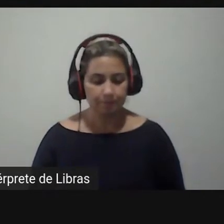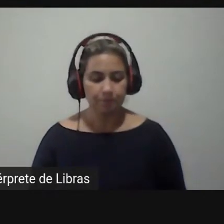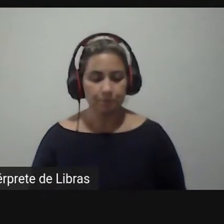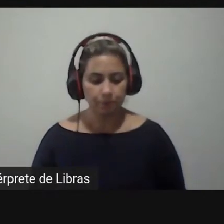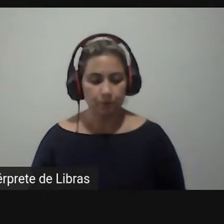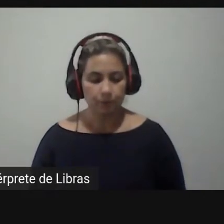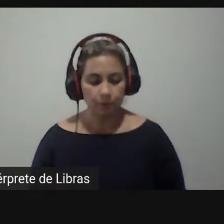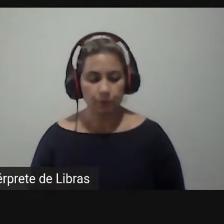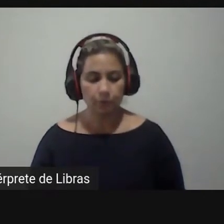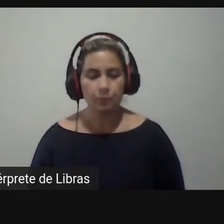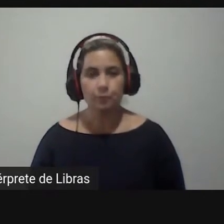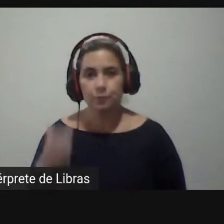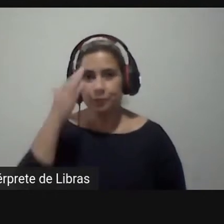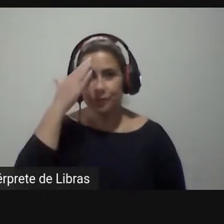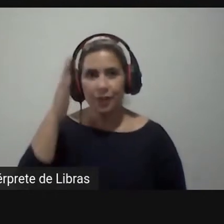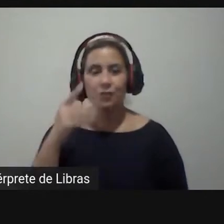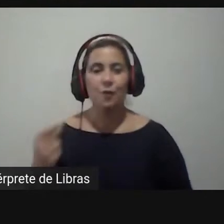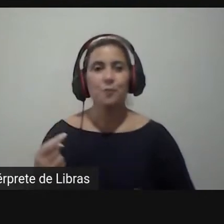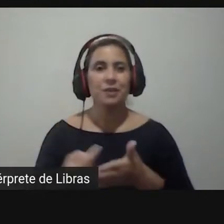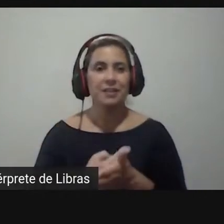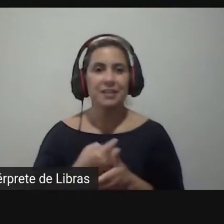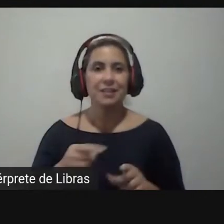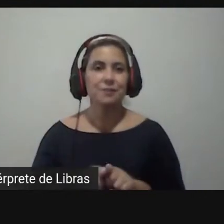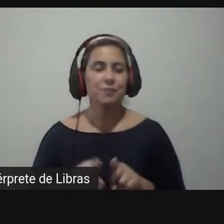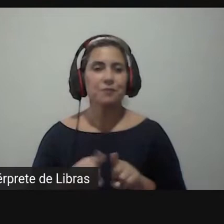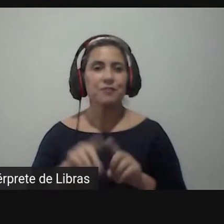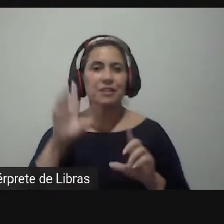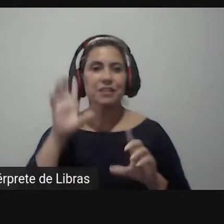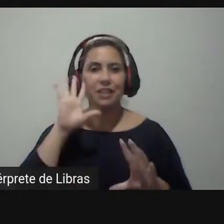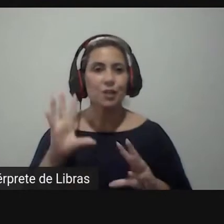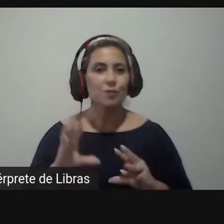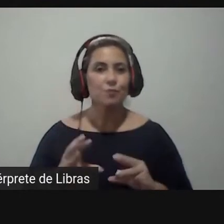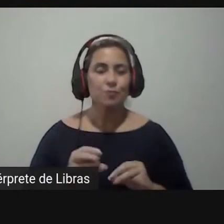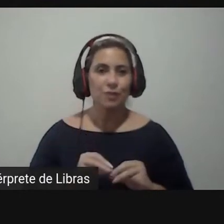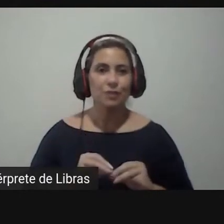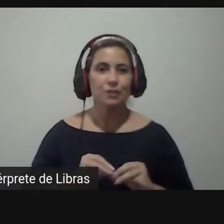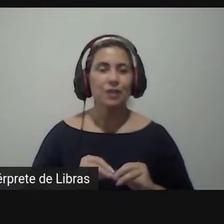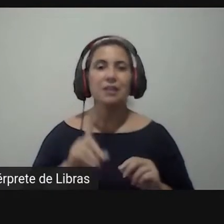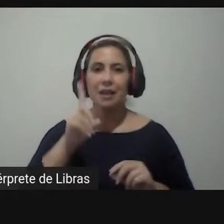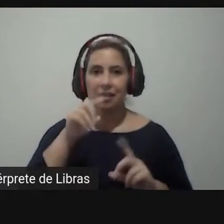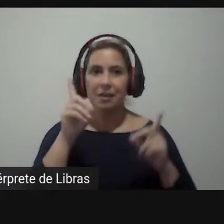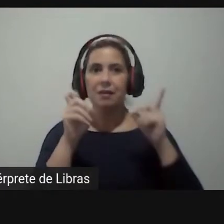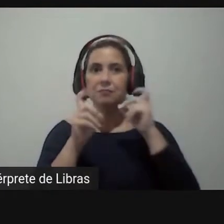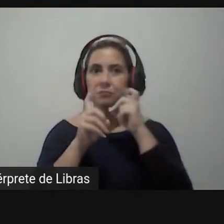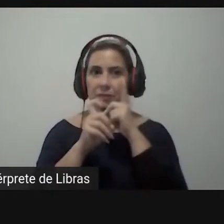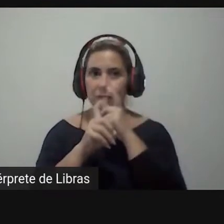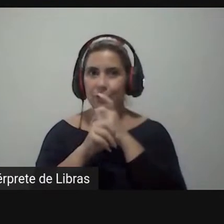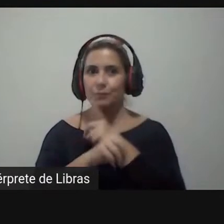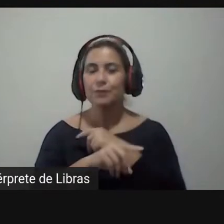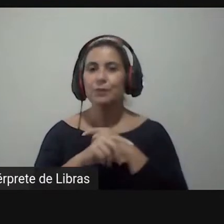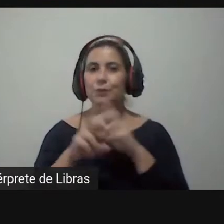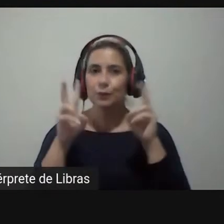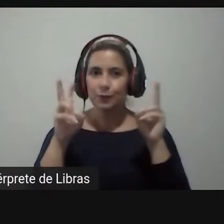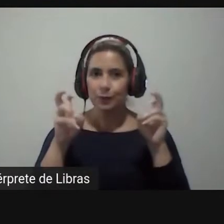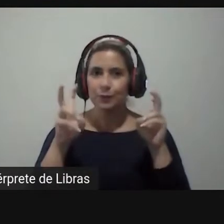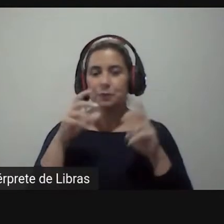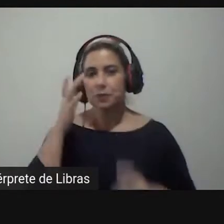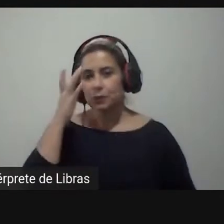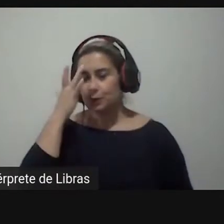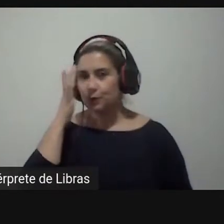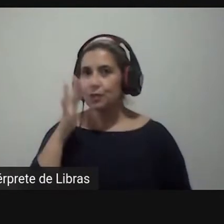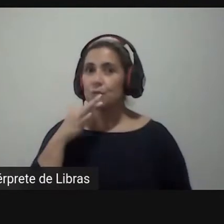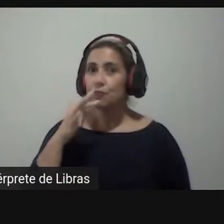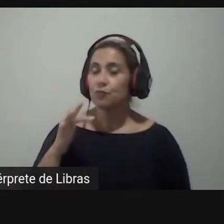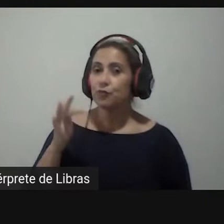obrigado aí pela pergunta vou ser conciso vou procurar ser conciso é complexo esse tema eu imagino que no futuro nós tenhamos